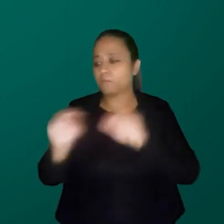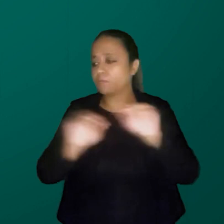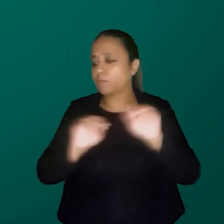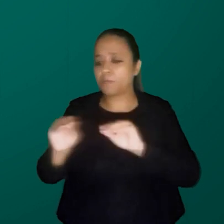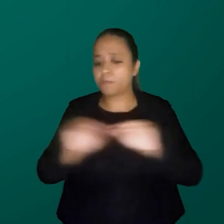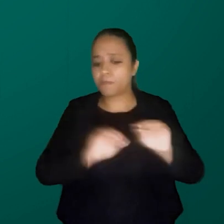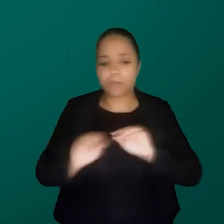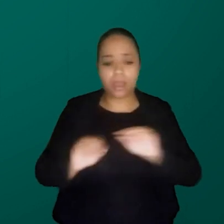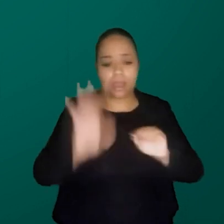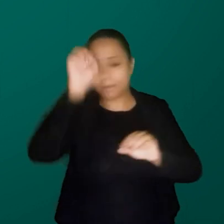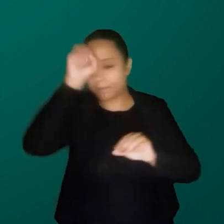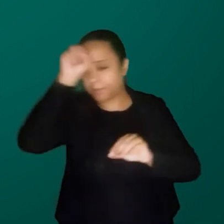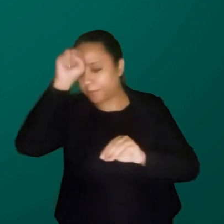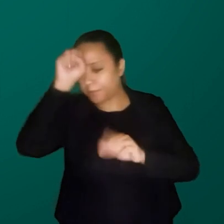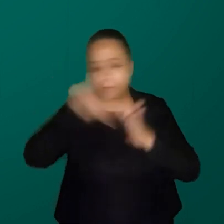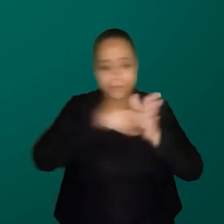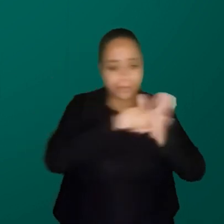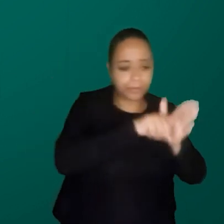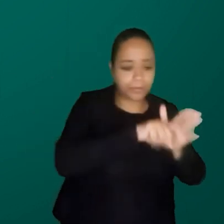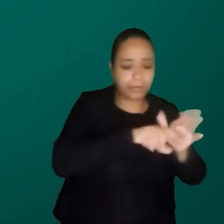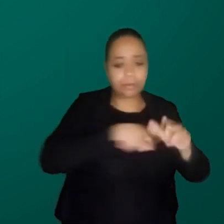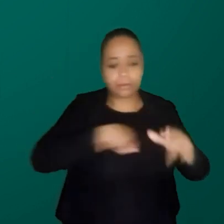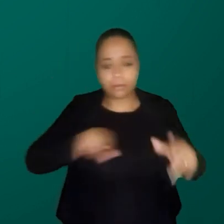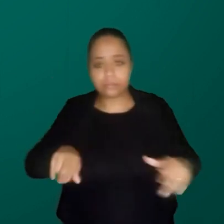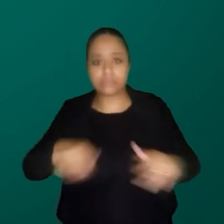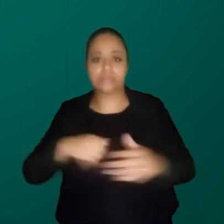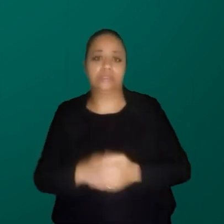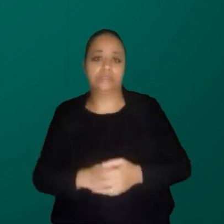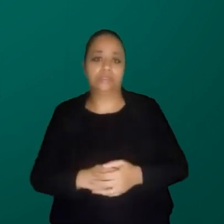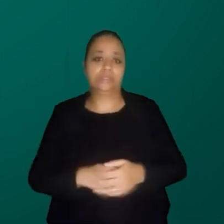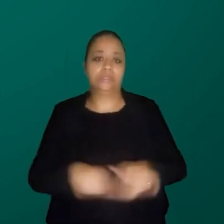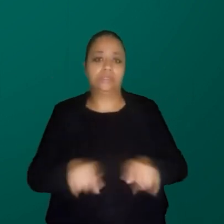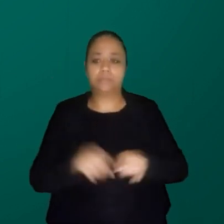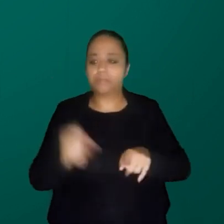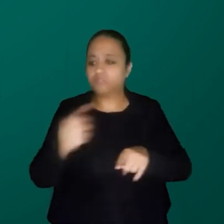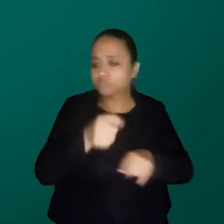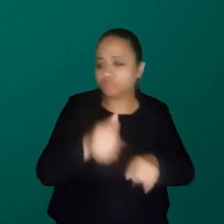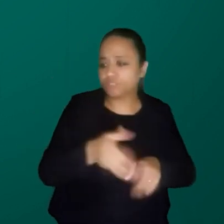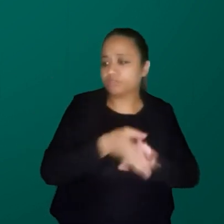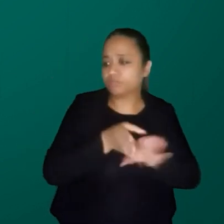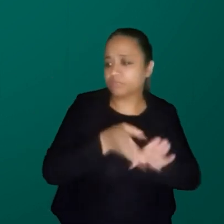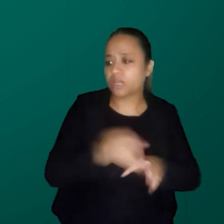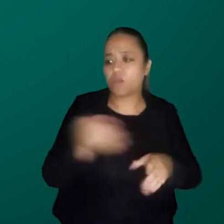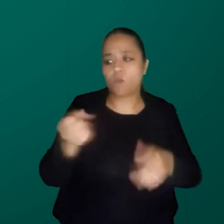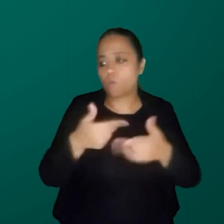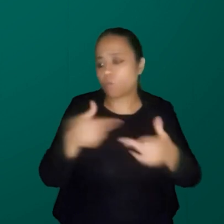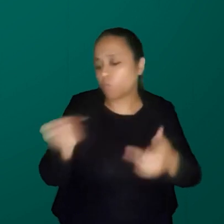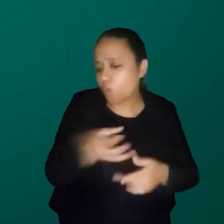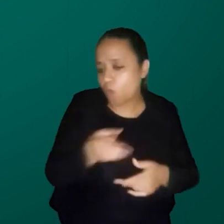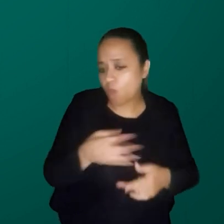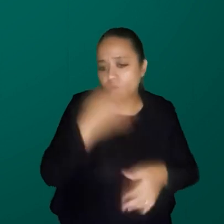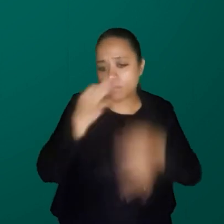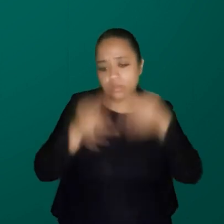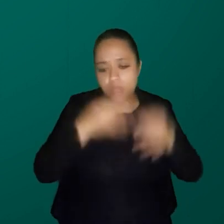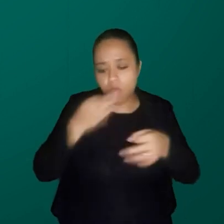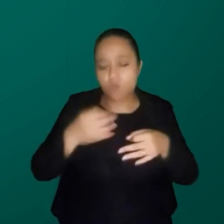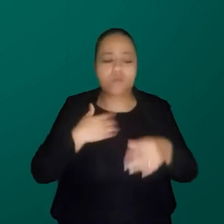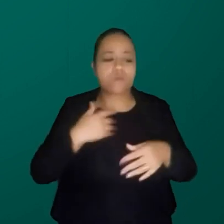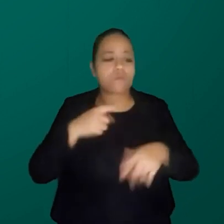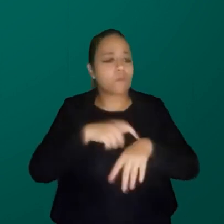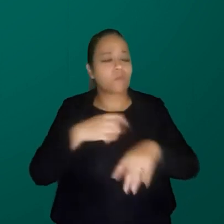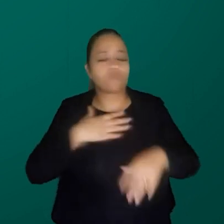aprendendo, migrando, aprendendo e sugerindo coisas novas. Eu estou num momento muito feliz do projeto,